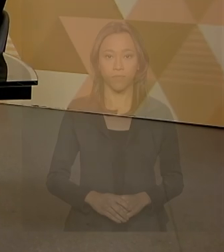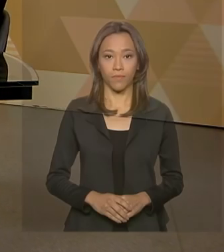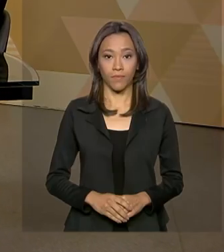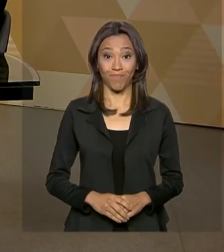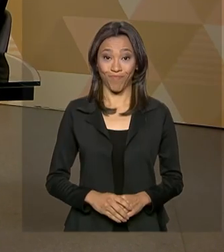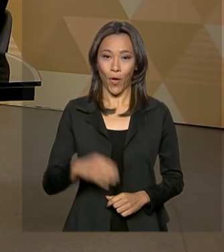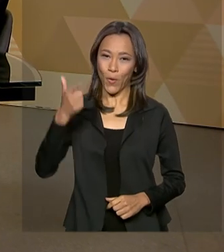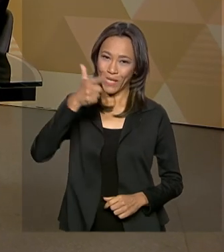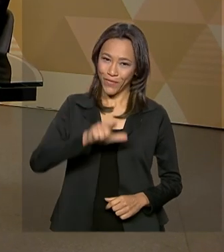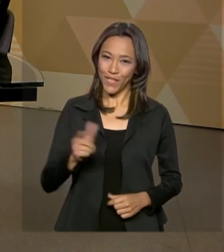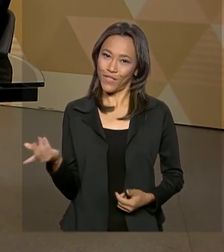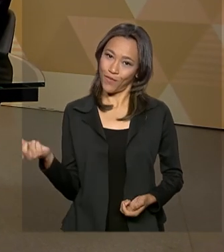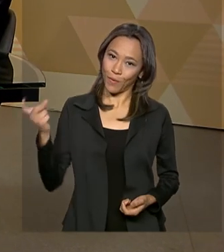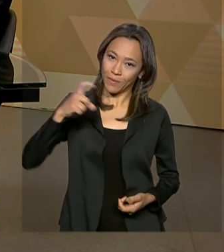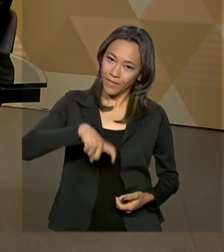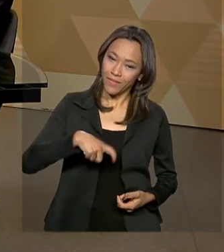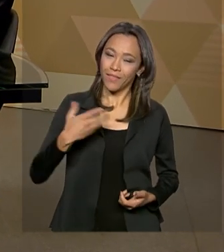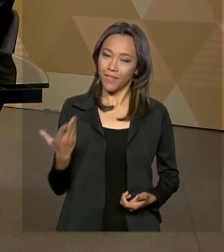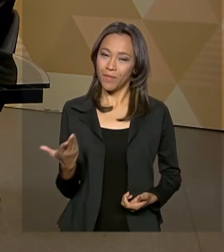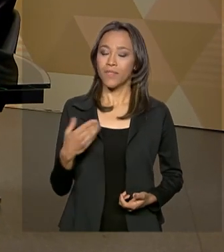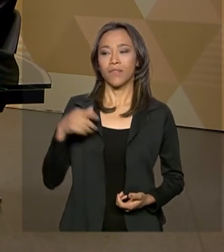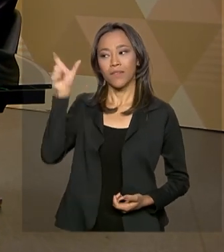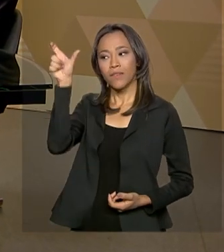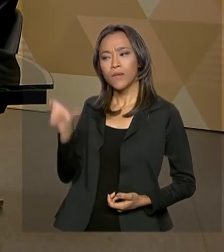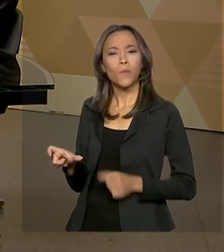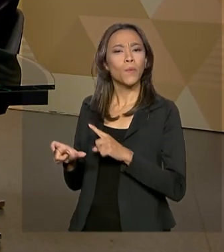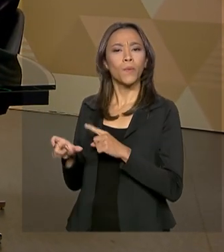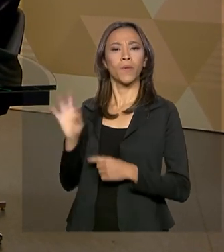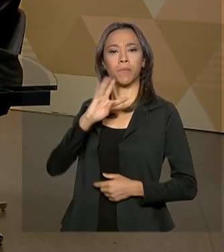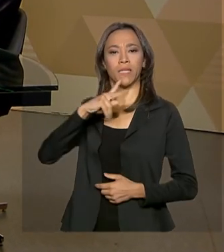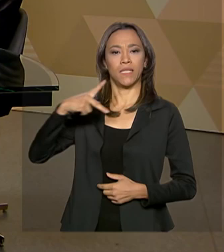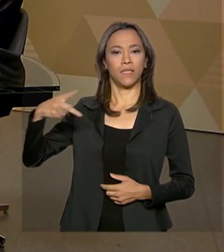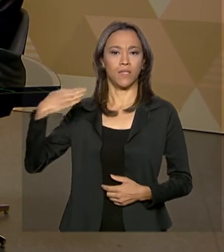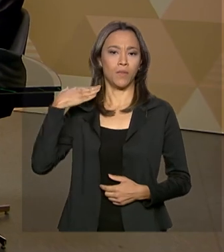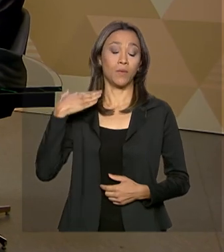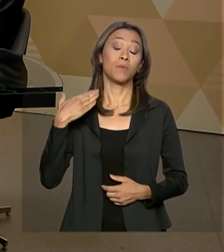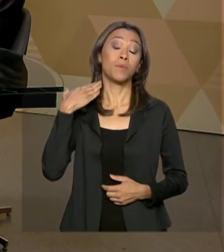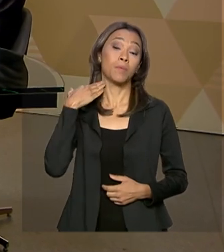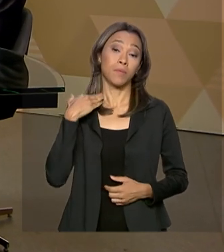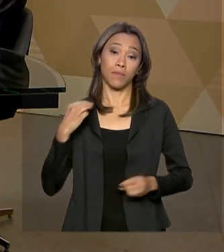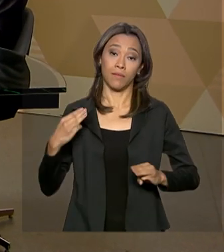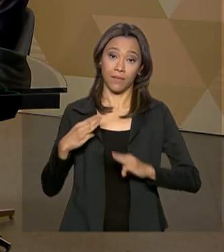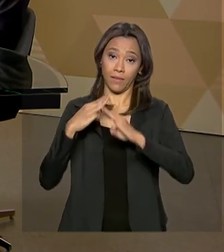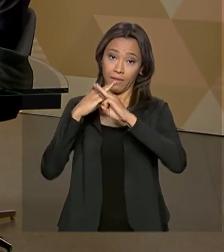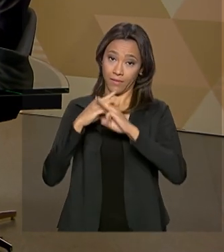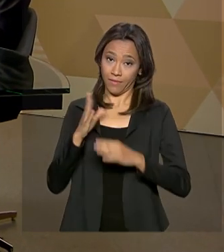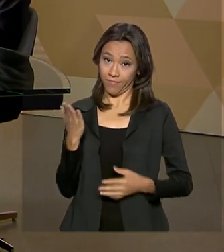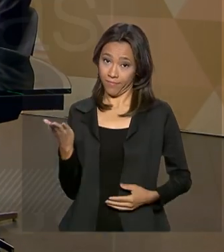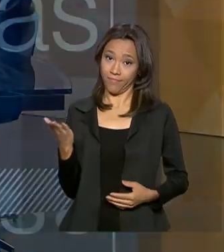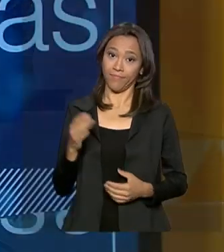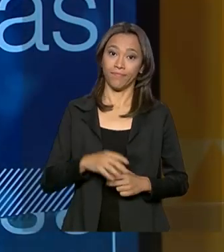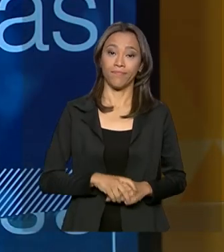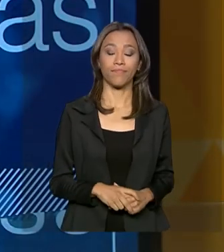De volta com o Brasil em Pauta, o entrevistado é o presidente da Caixa Econômica Federal, Pedro Guimarães.